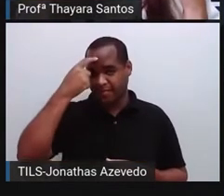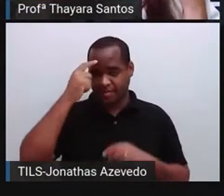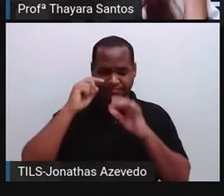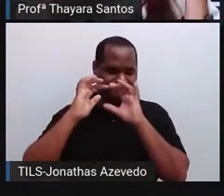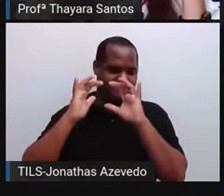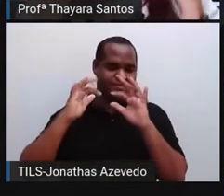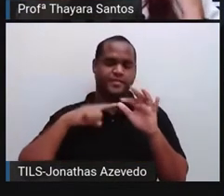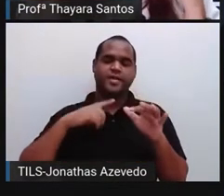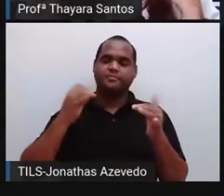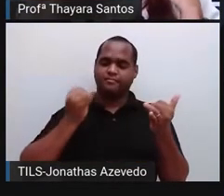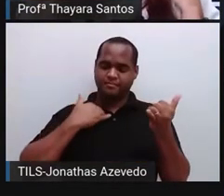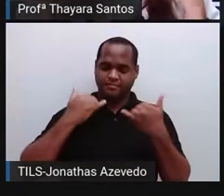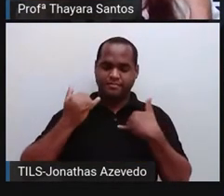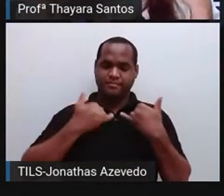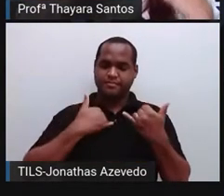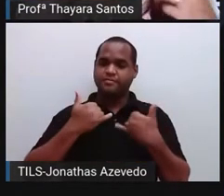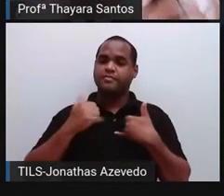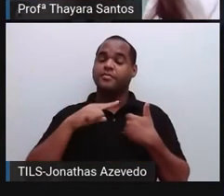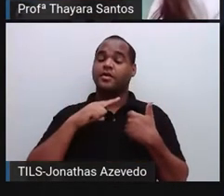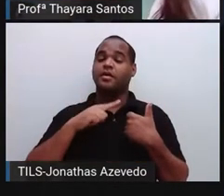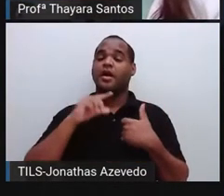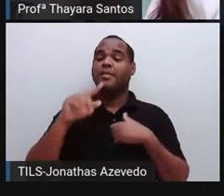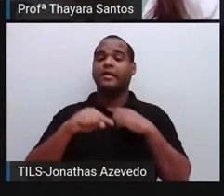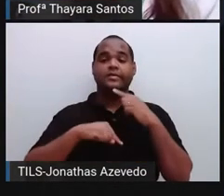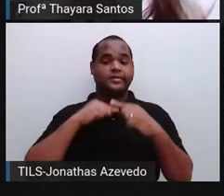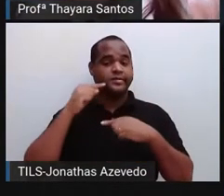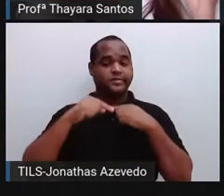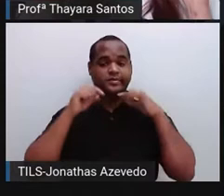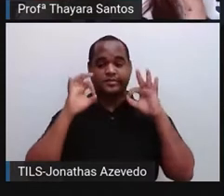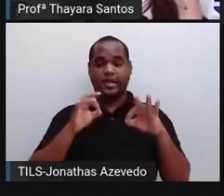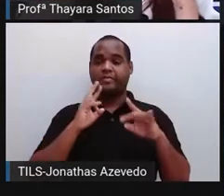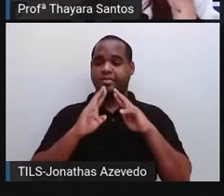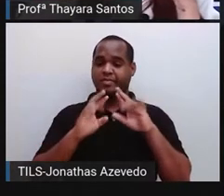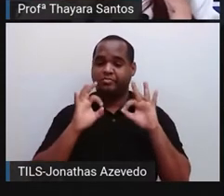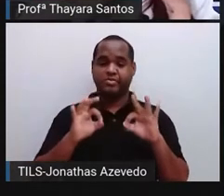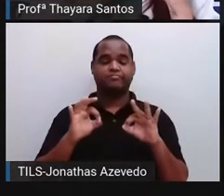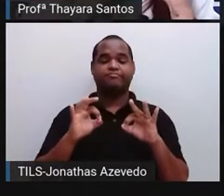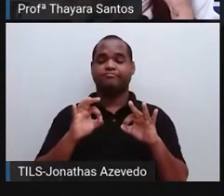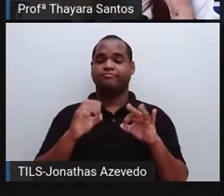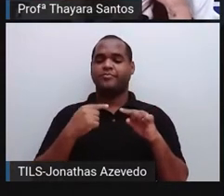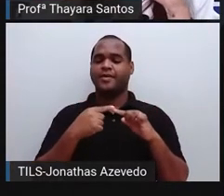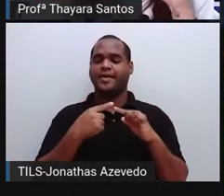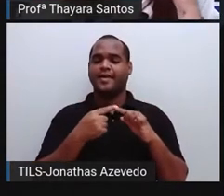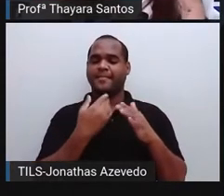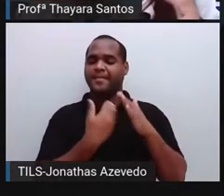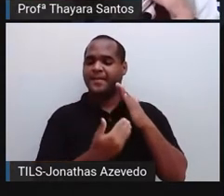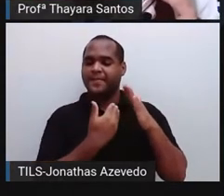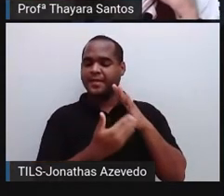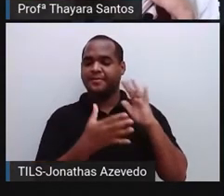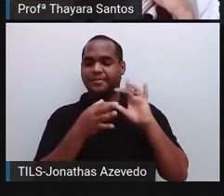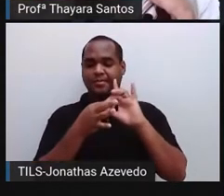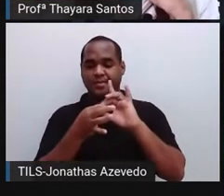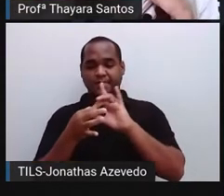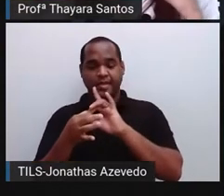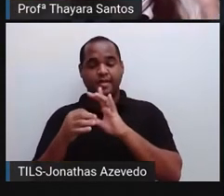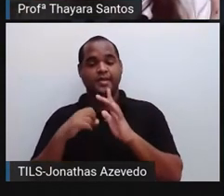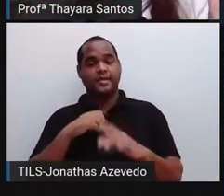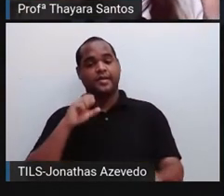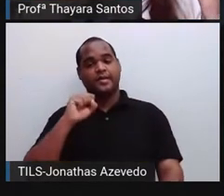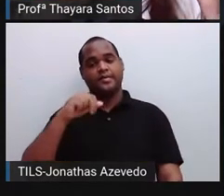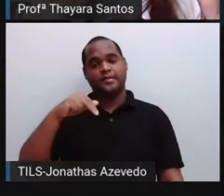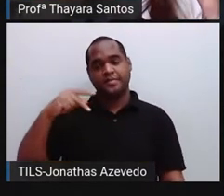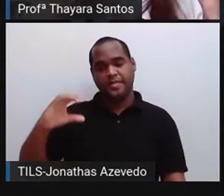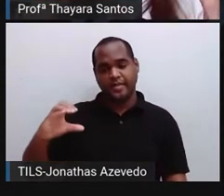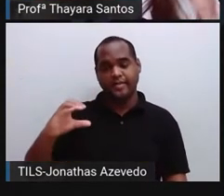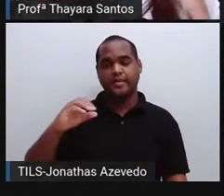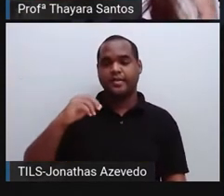informação, só que essa informação não consegue ser executada, porque perdeu a conexão entre o sistema nervoso central e o